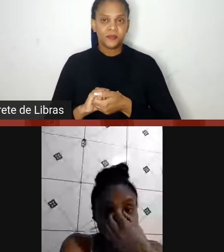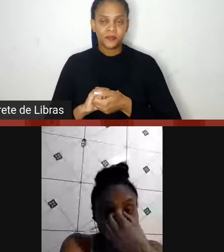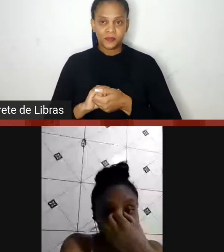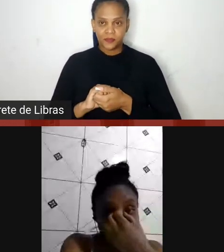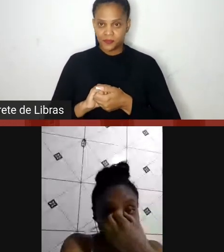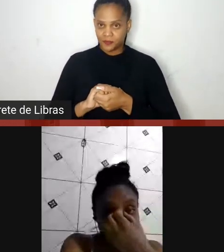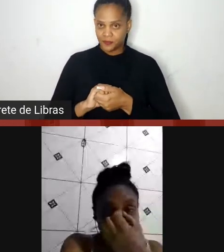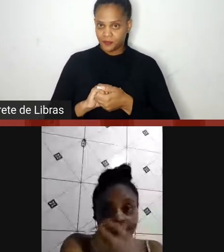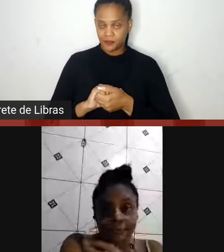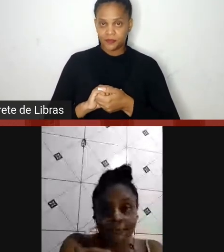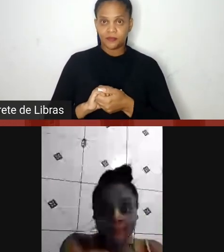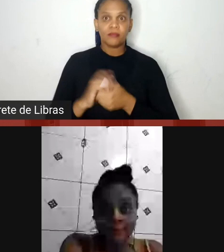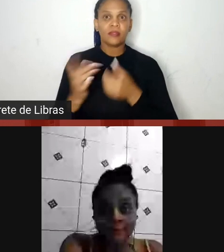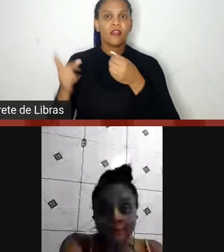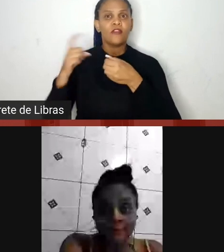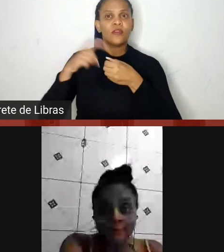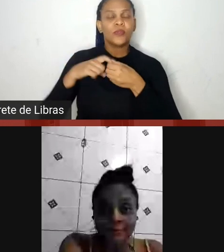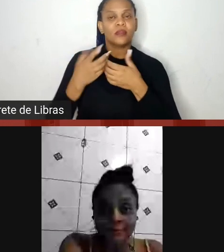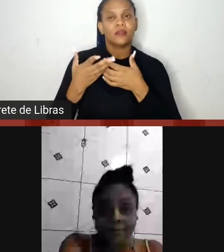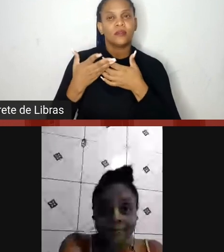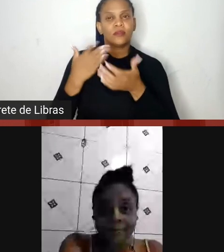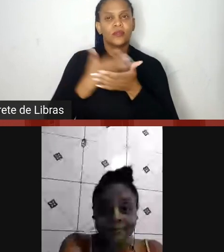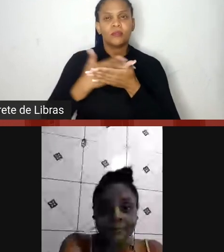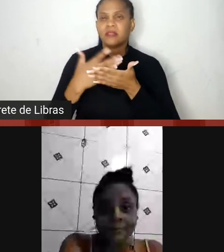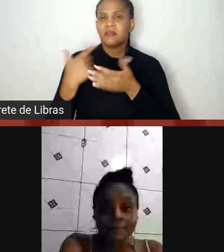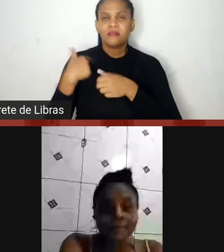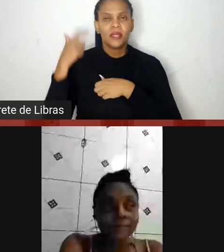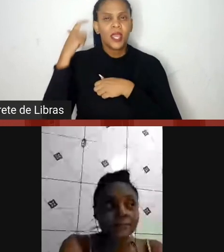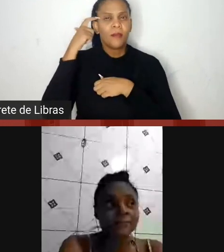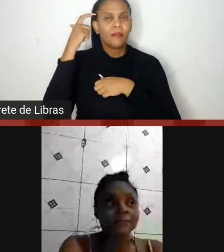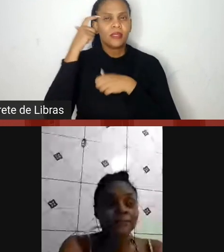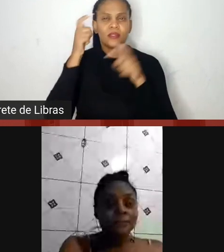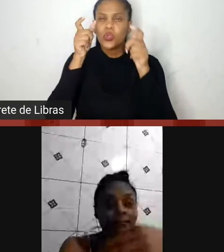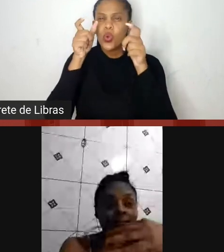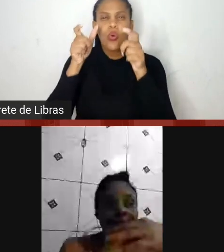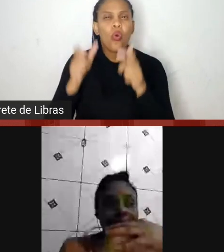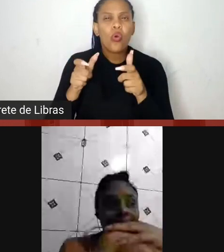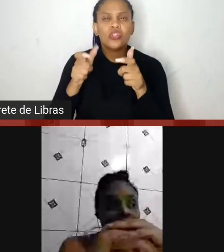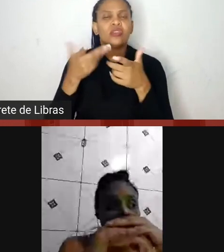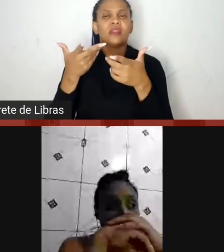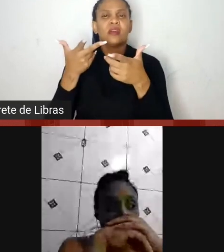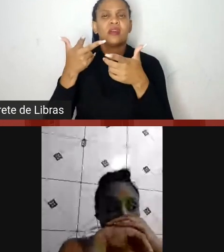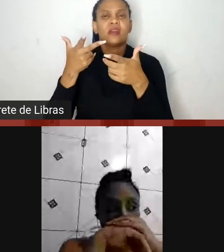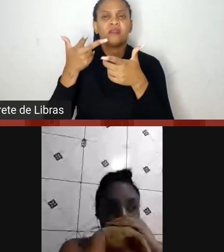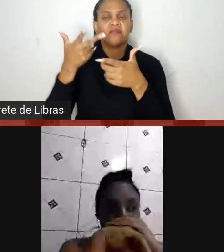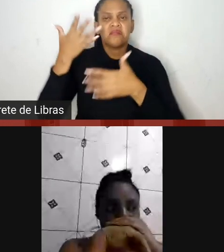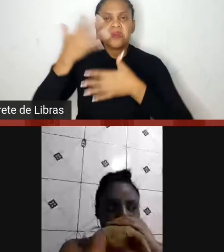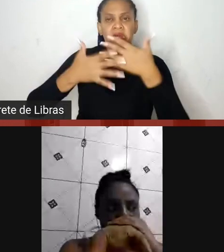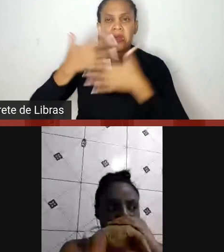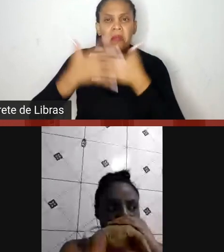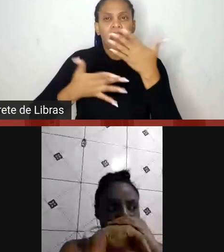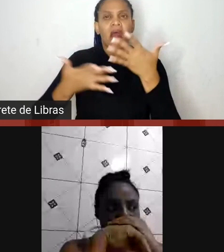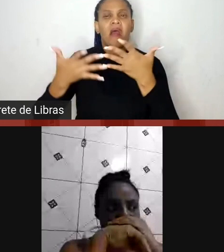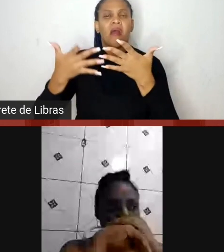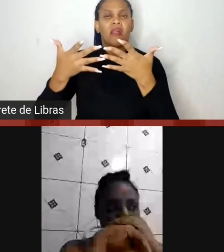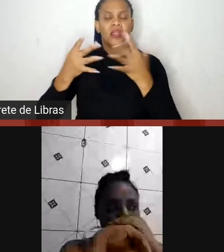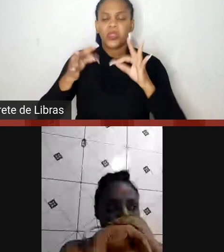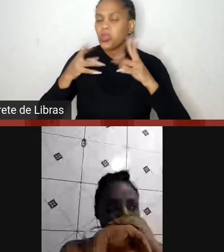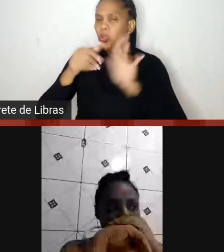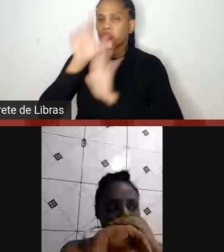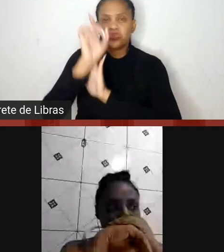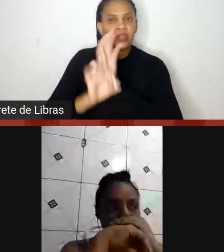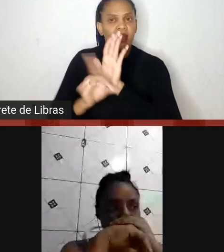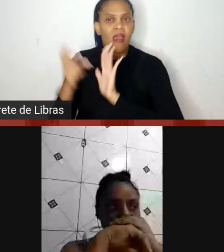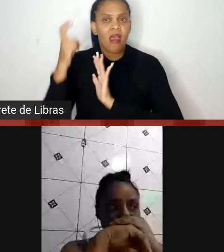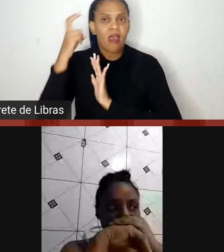E voltando nisso, eu fico pensando onde está essa violação toda desse direito de direito à arte e cultura, por quê?